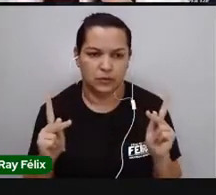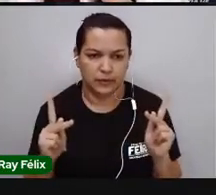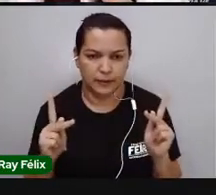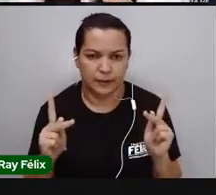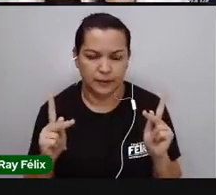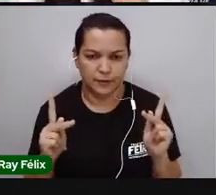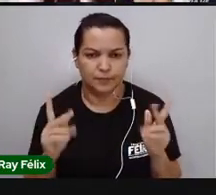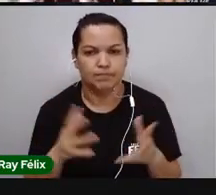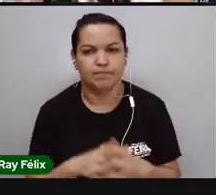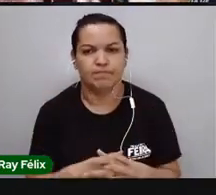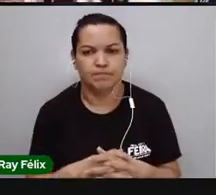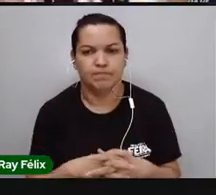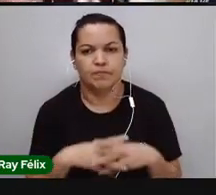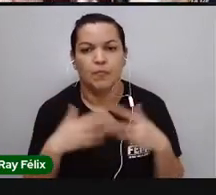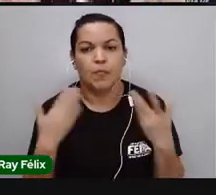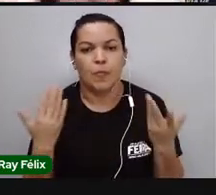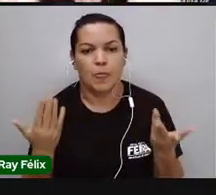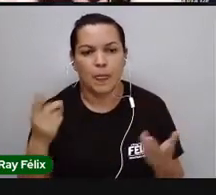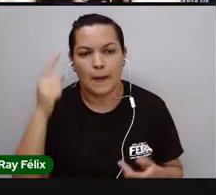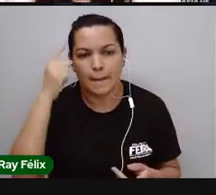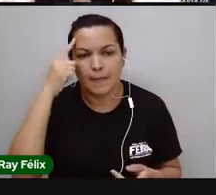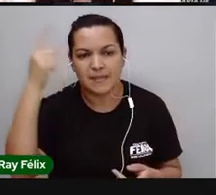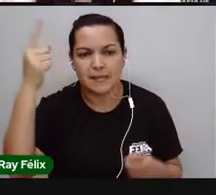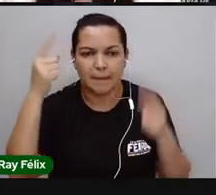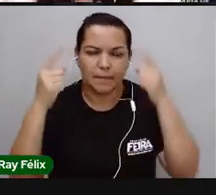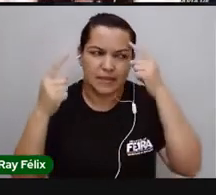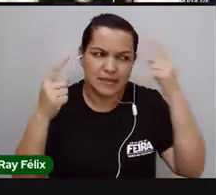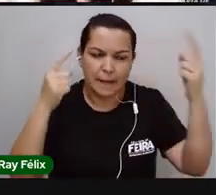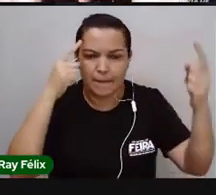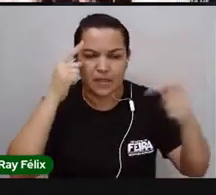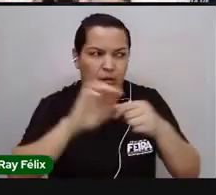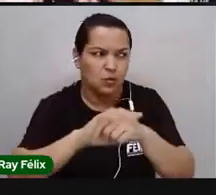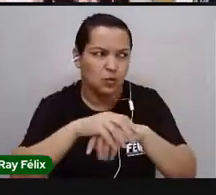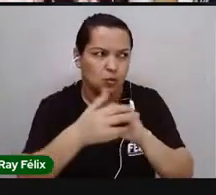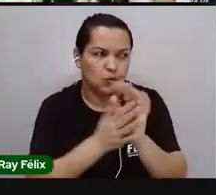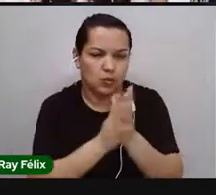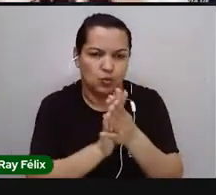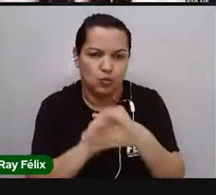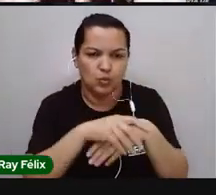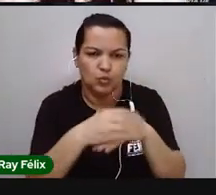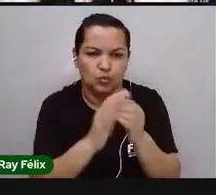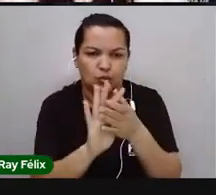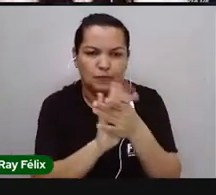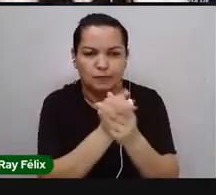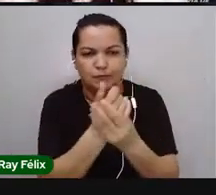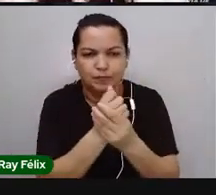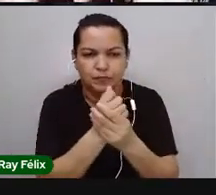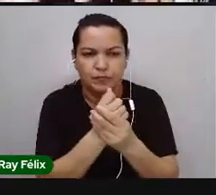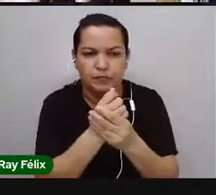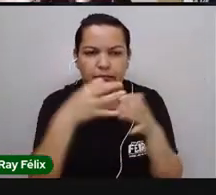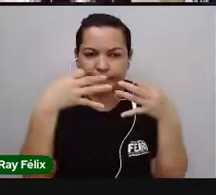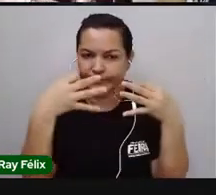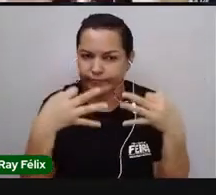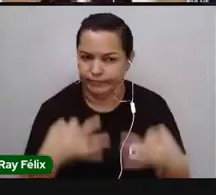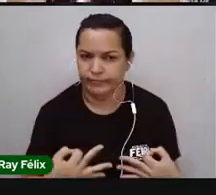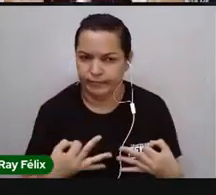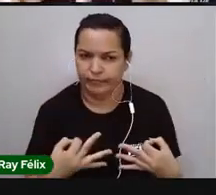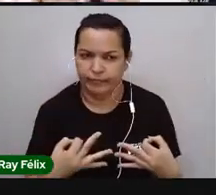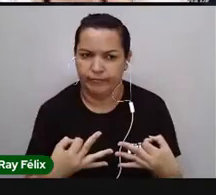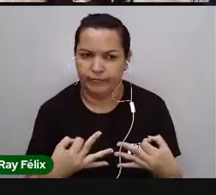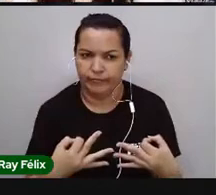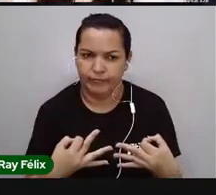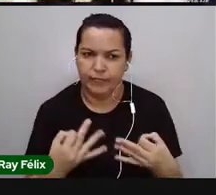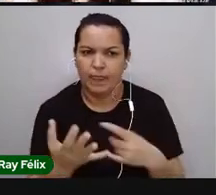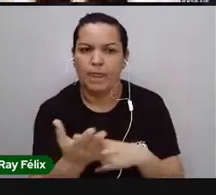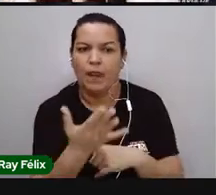E aí, quando a gente vai pensar, já falamos tanto de lavar as mãos, né? Uma higiene adequada ajuda